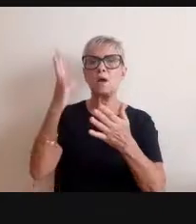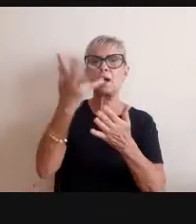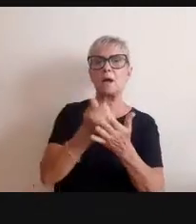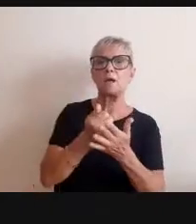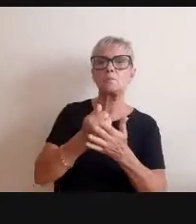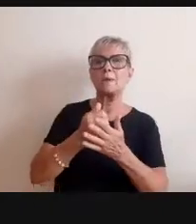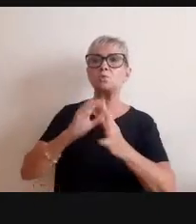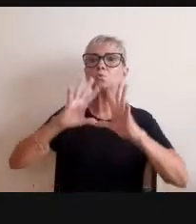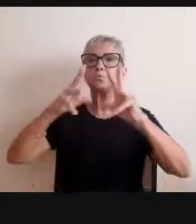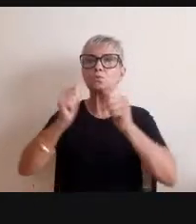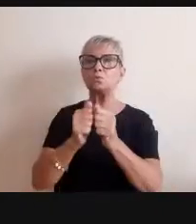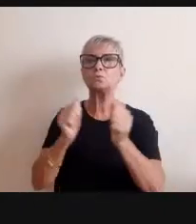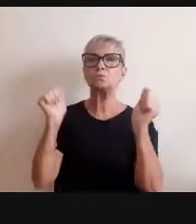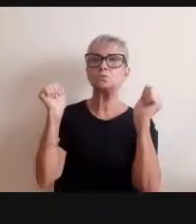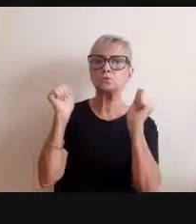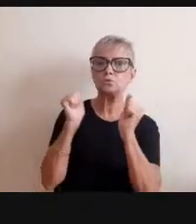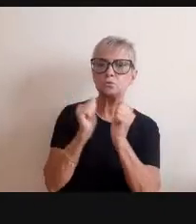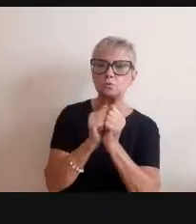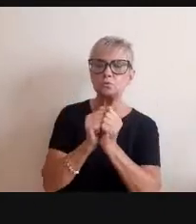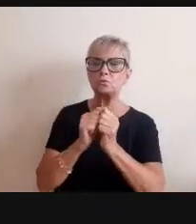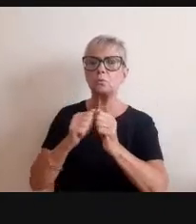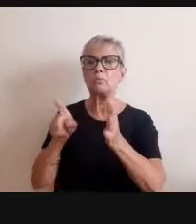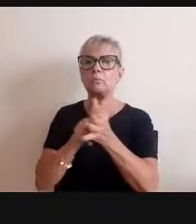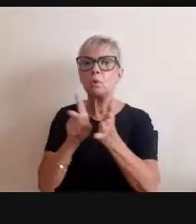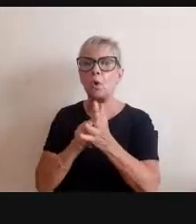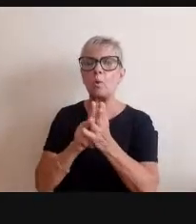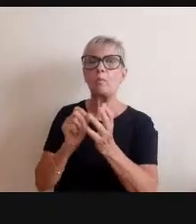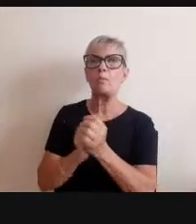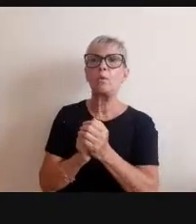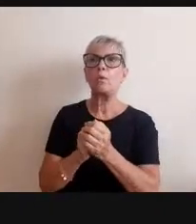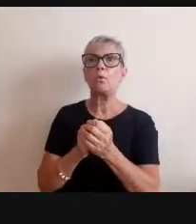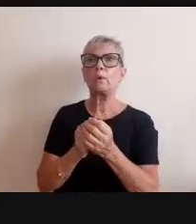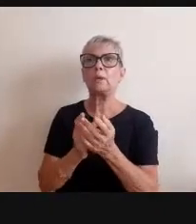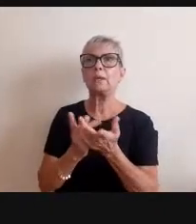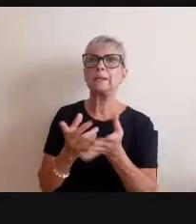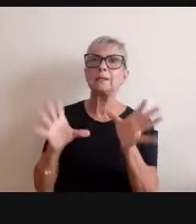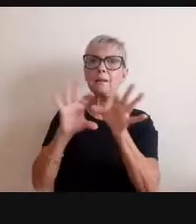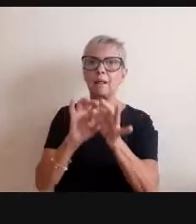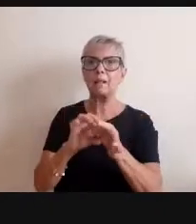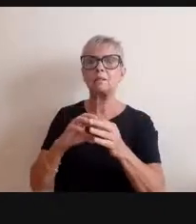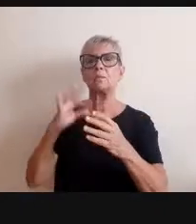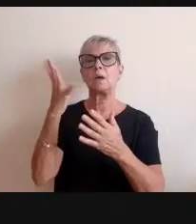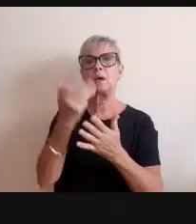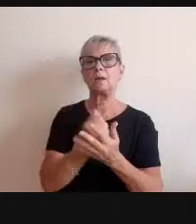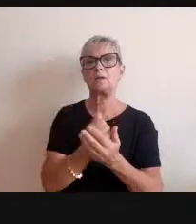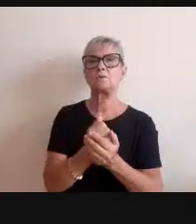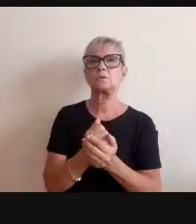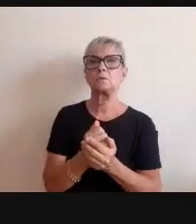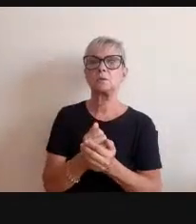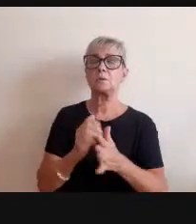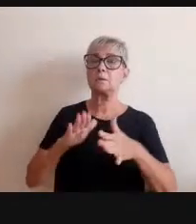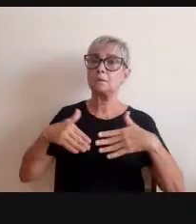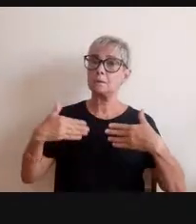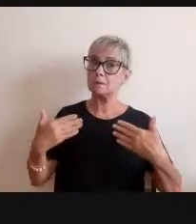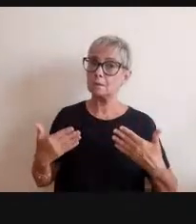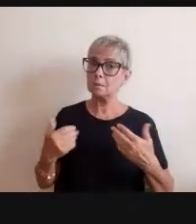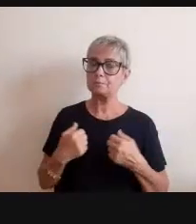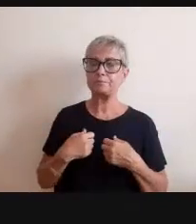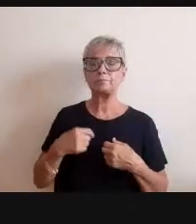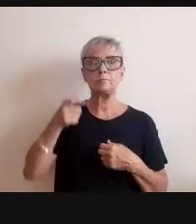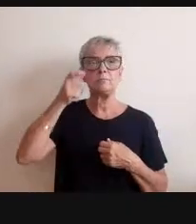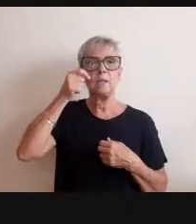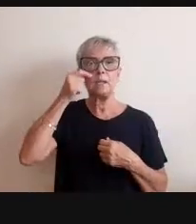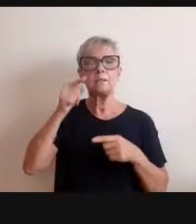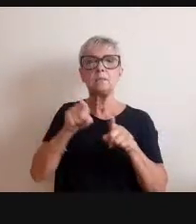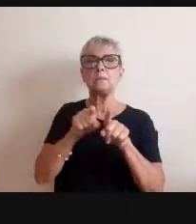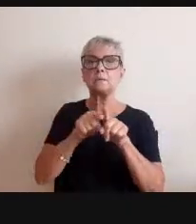está também no entorno da arte em si. Diante disso, eu me interesso pela curadoria a